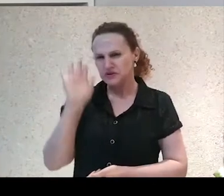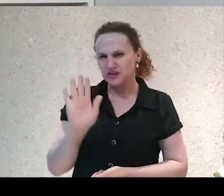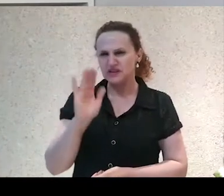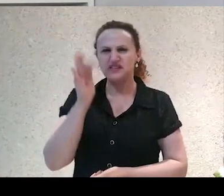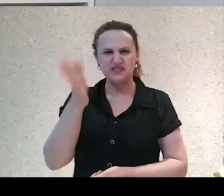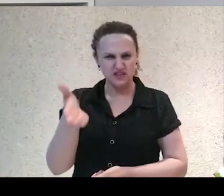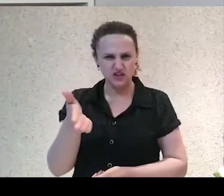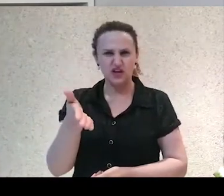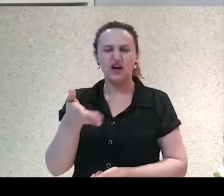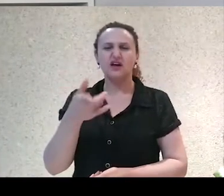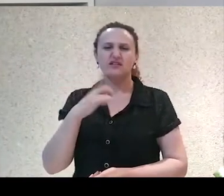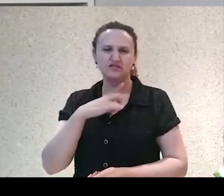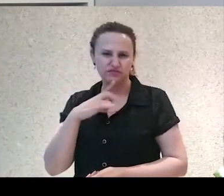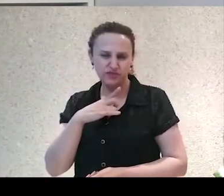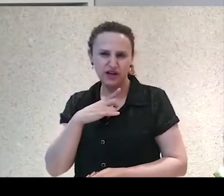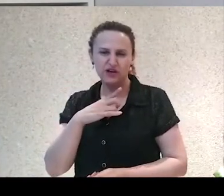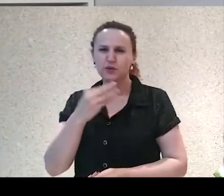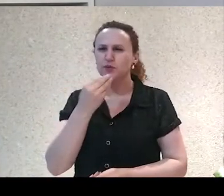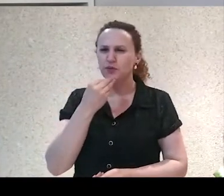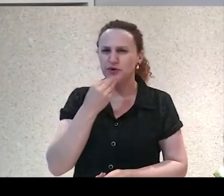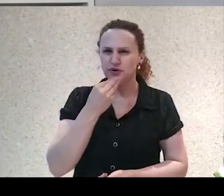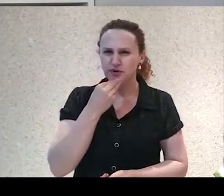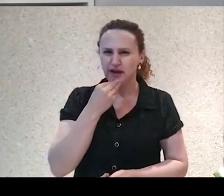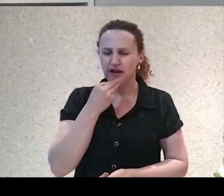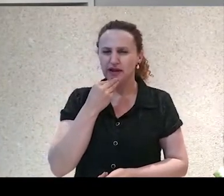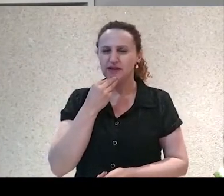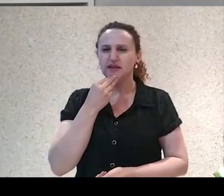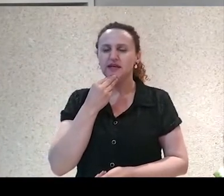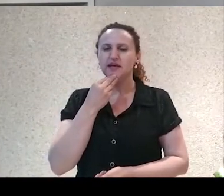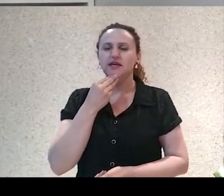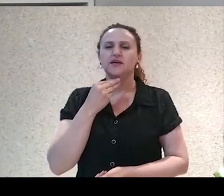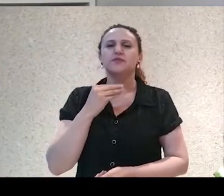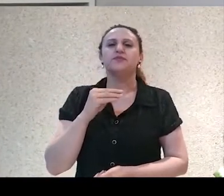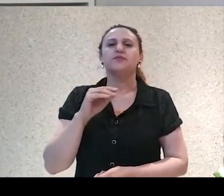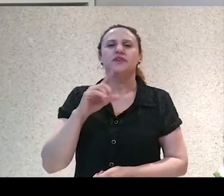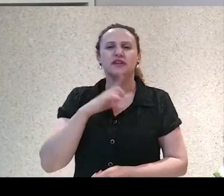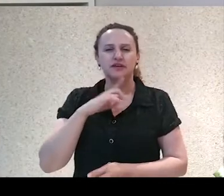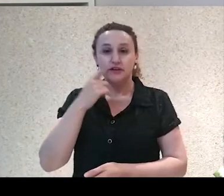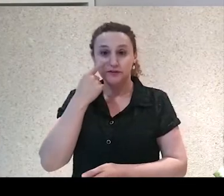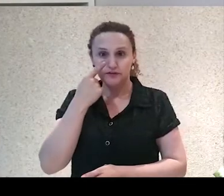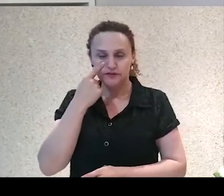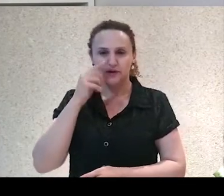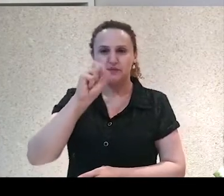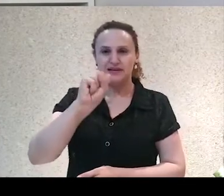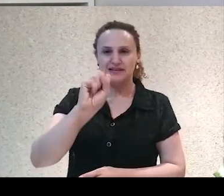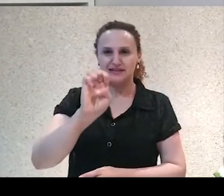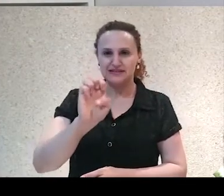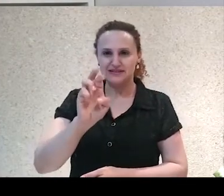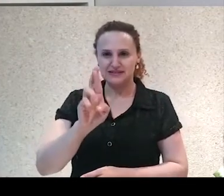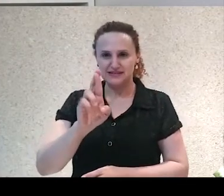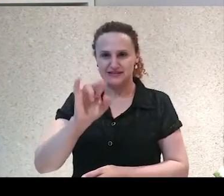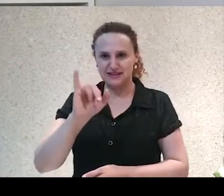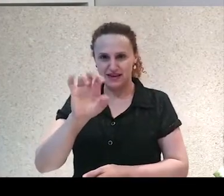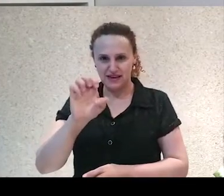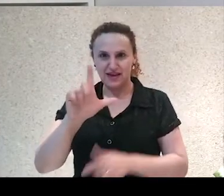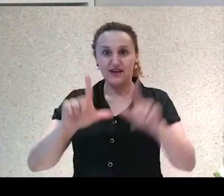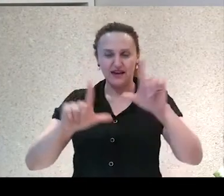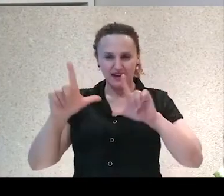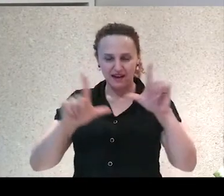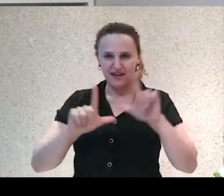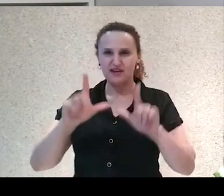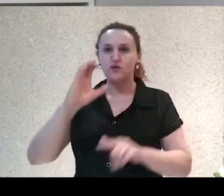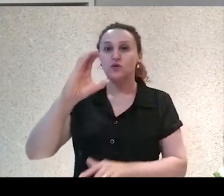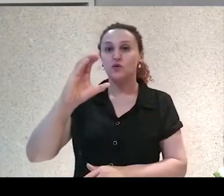oportunidade de assistir a um documentário que se chama Cosmos. A primeira gravação desta série foi feita pelo Carl Sagan, um